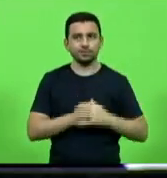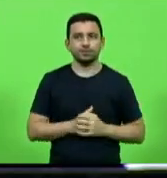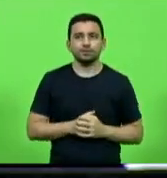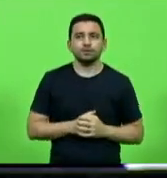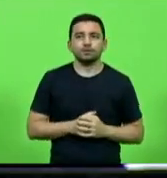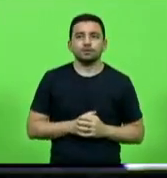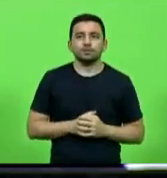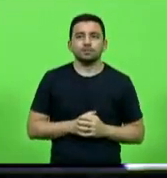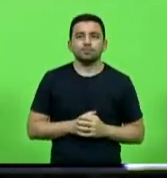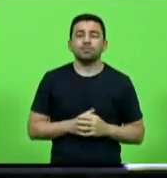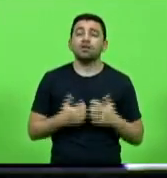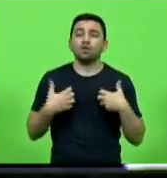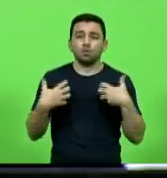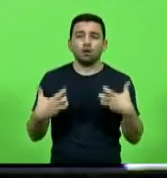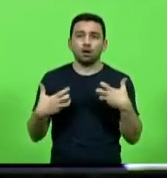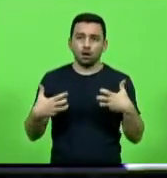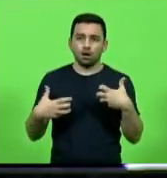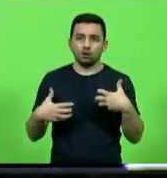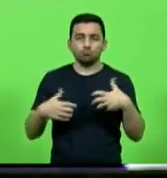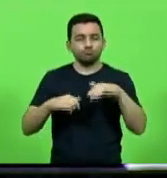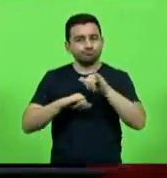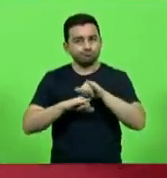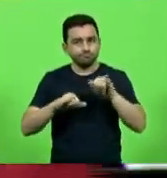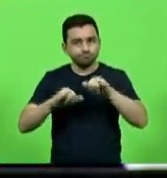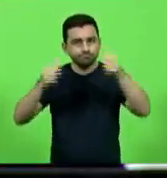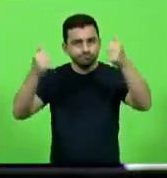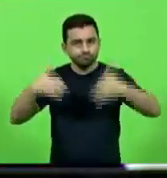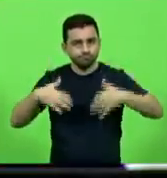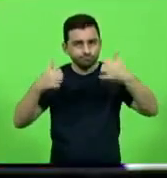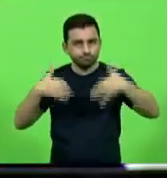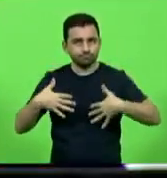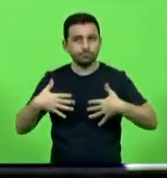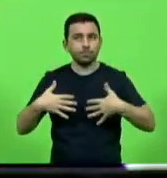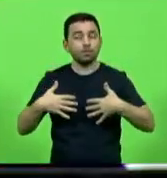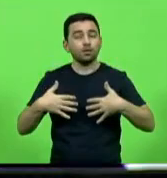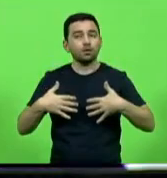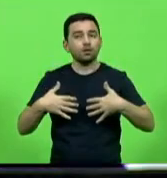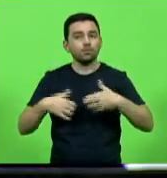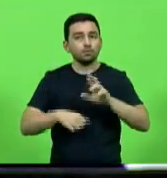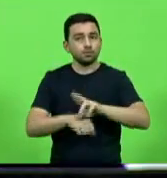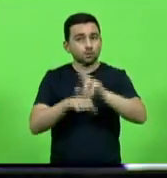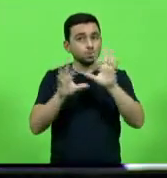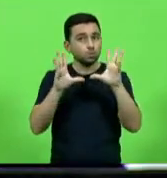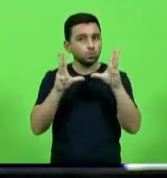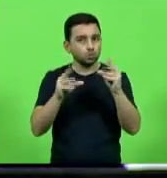Eu quero hoje fazer uma manifestação aqui em nome dos catarinenses.